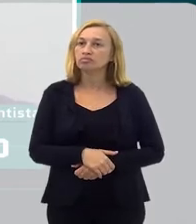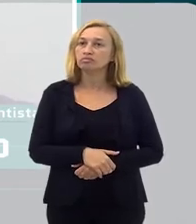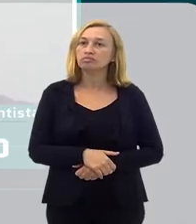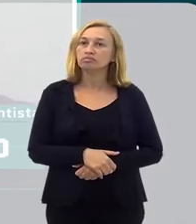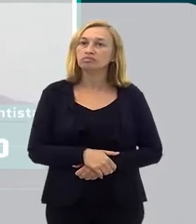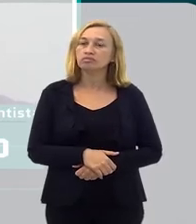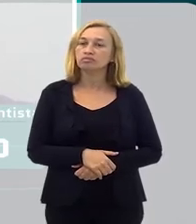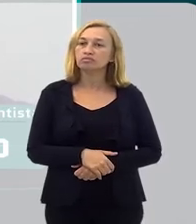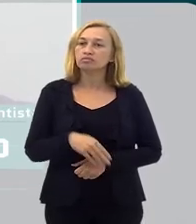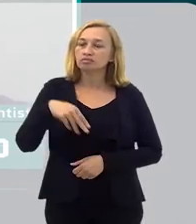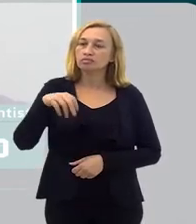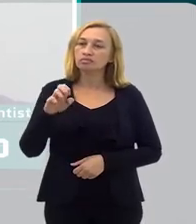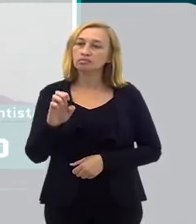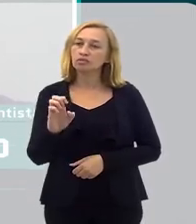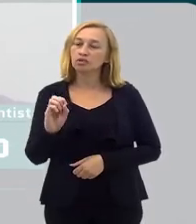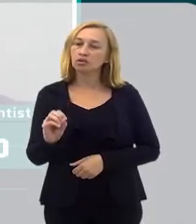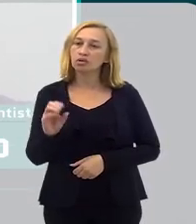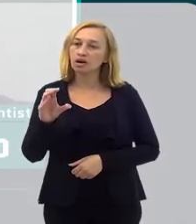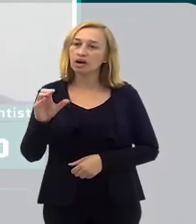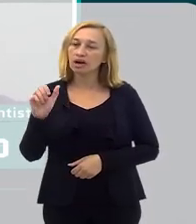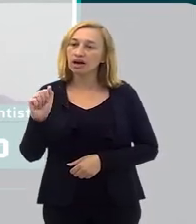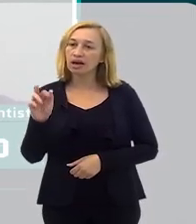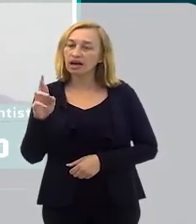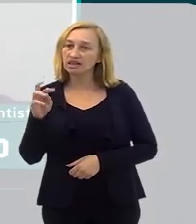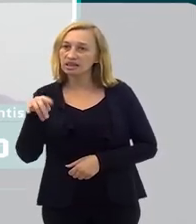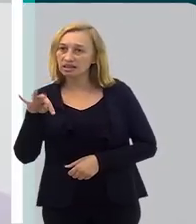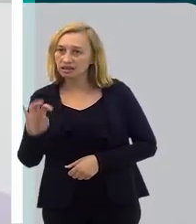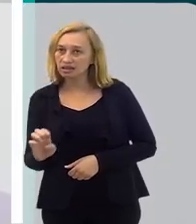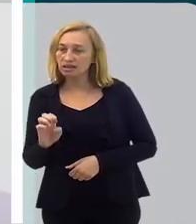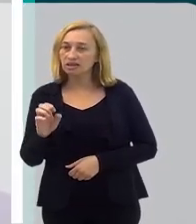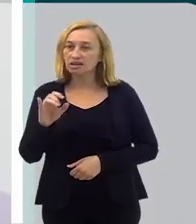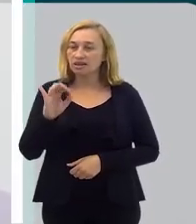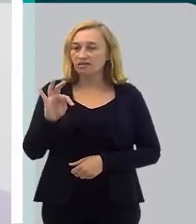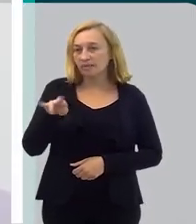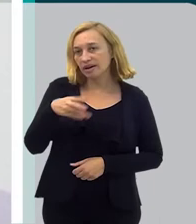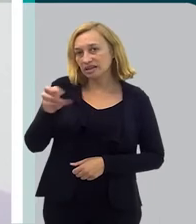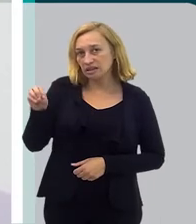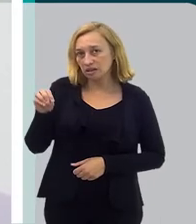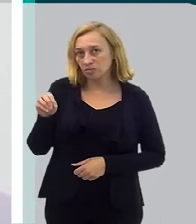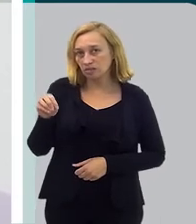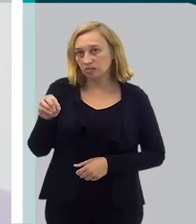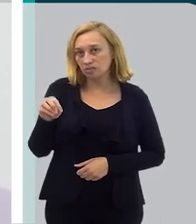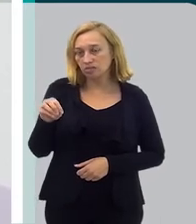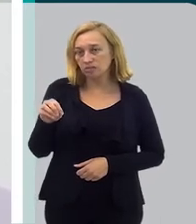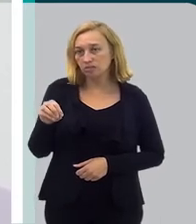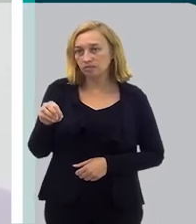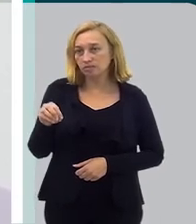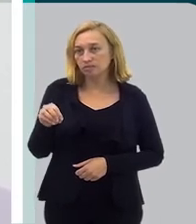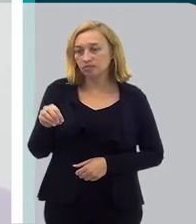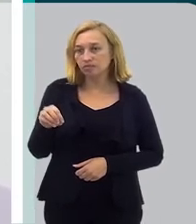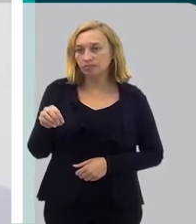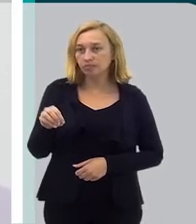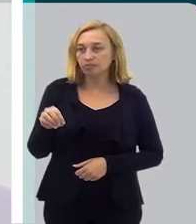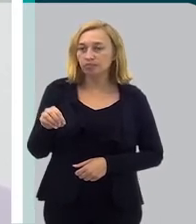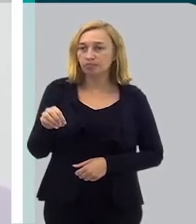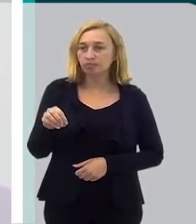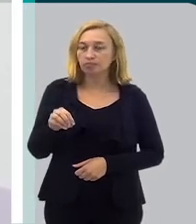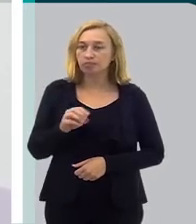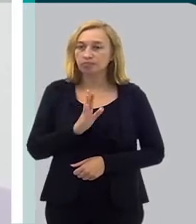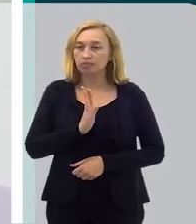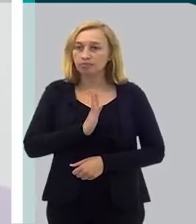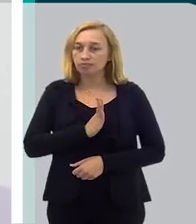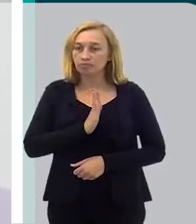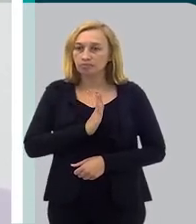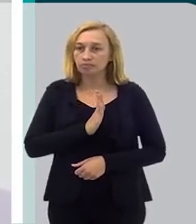O que é exatamente miocardite? É uma inflamação dali, da camada do